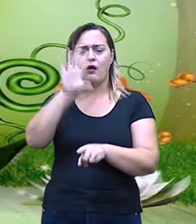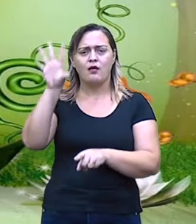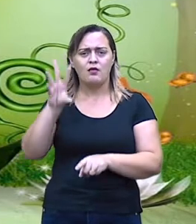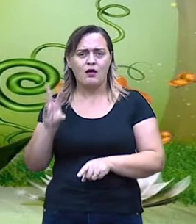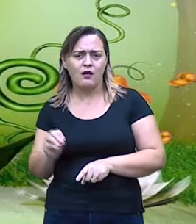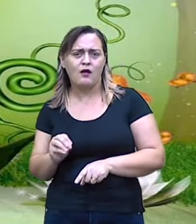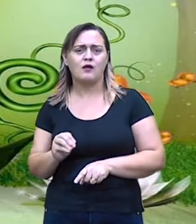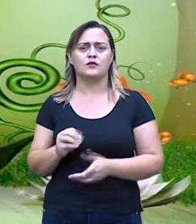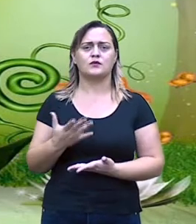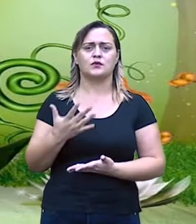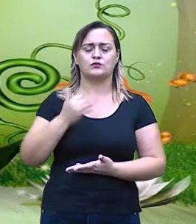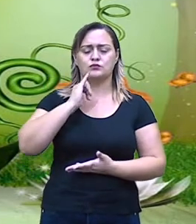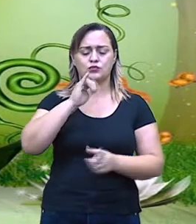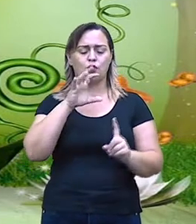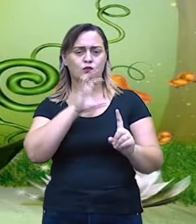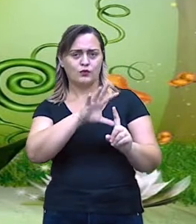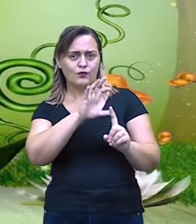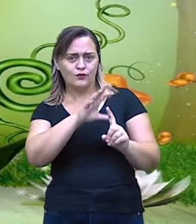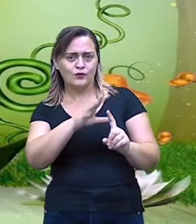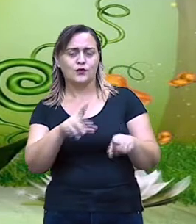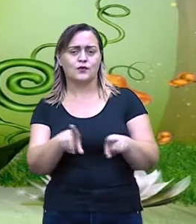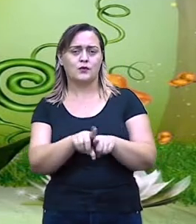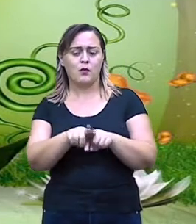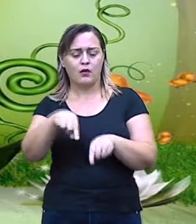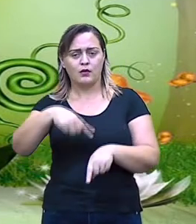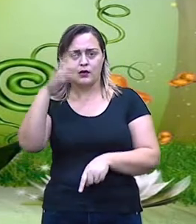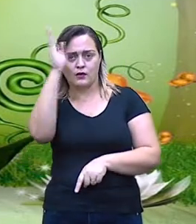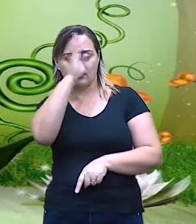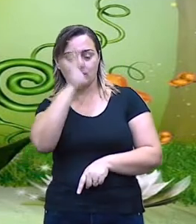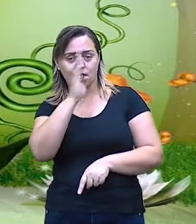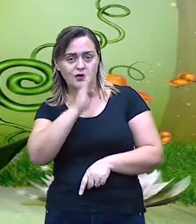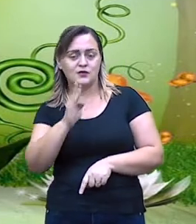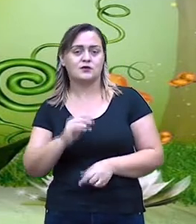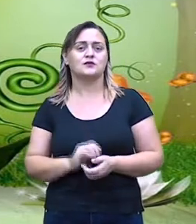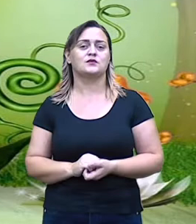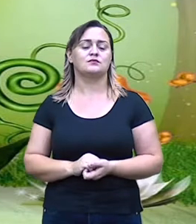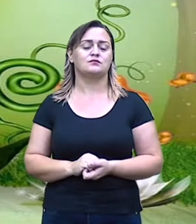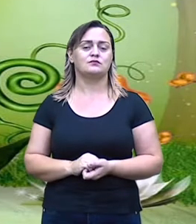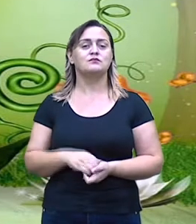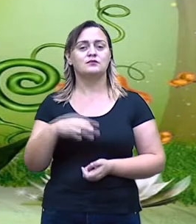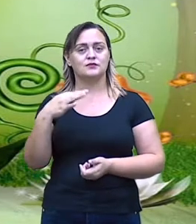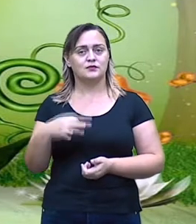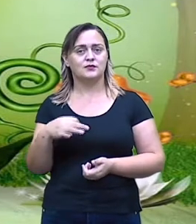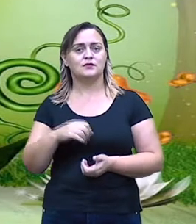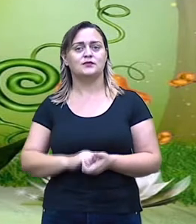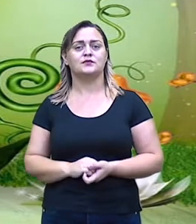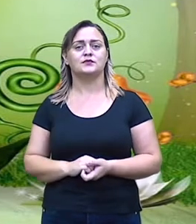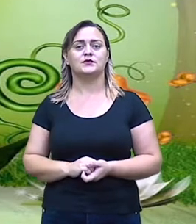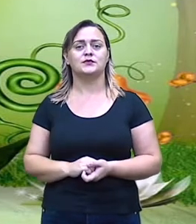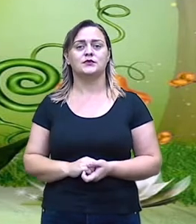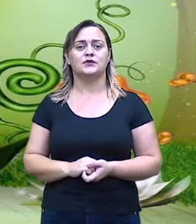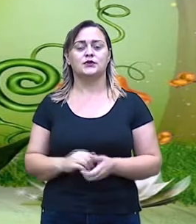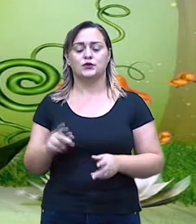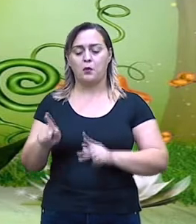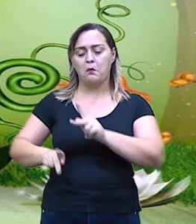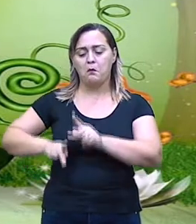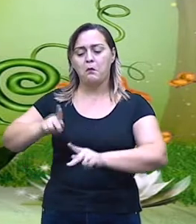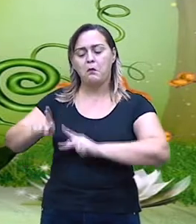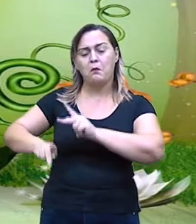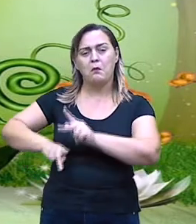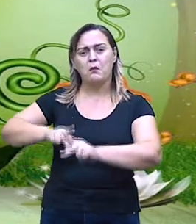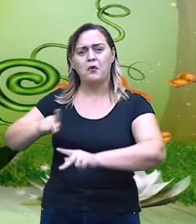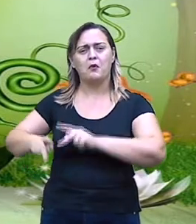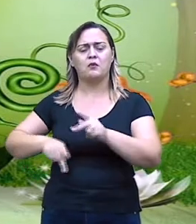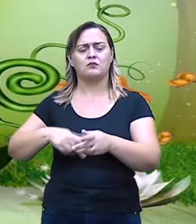E se tornaram ainda mais populares. Em virtude do quê? Da comparação que existe entre o seu teor aí